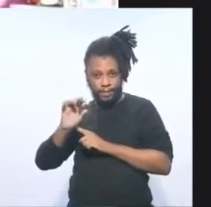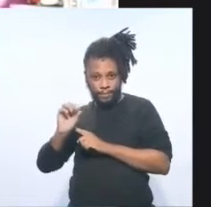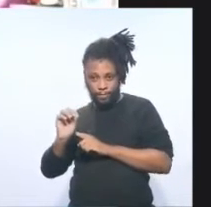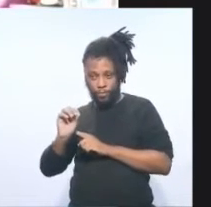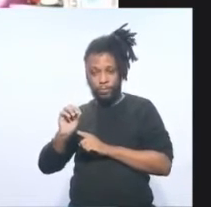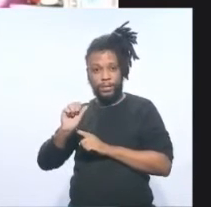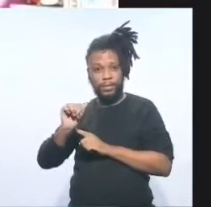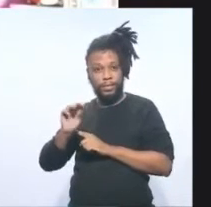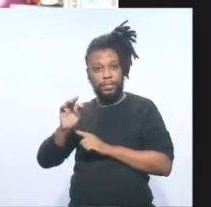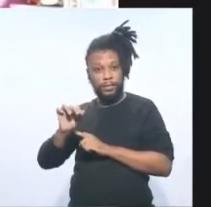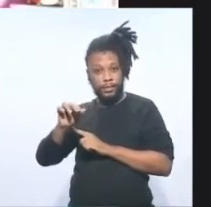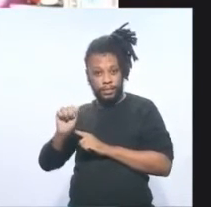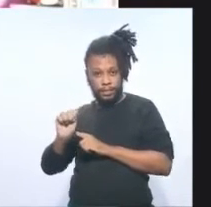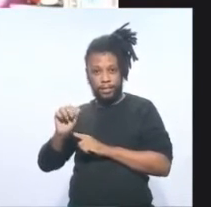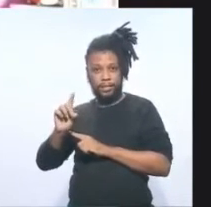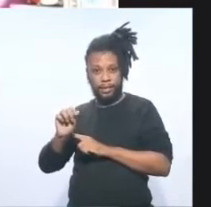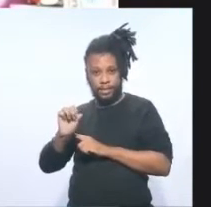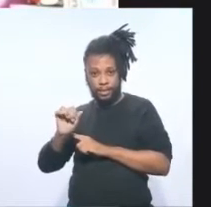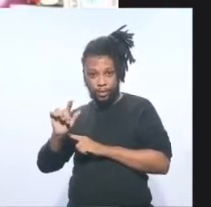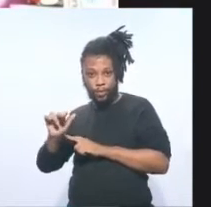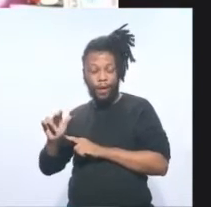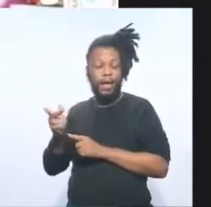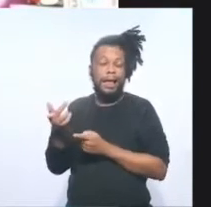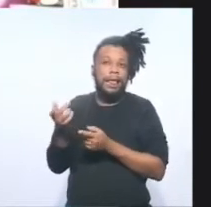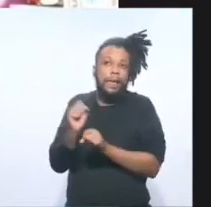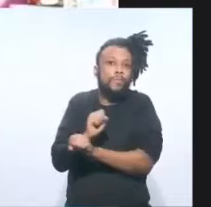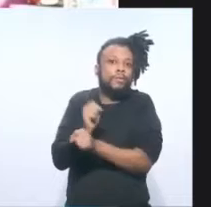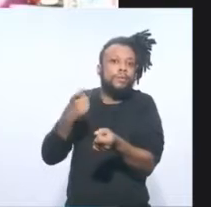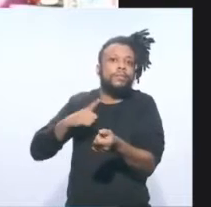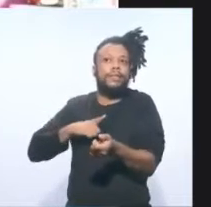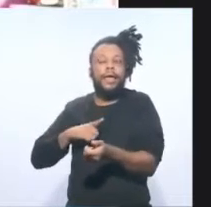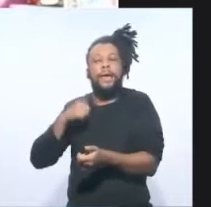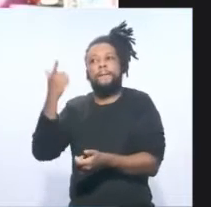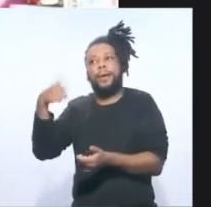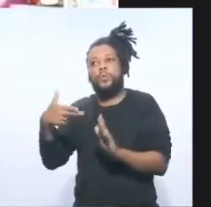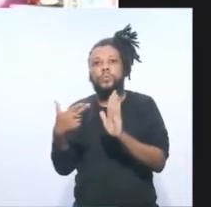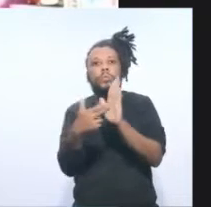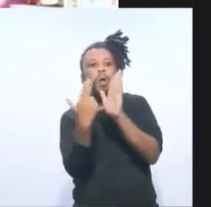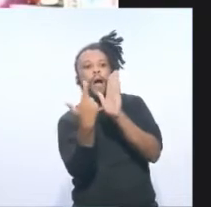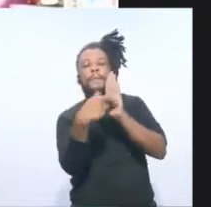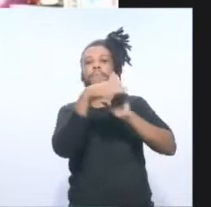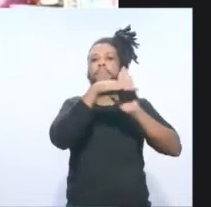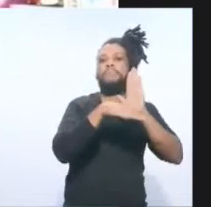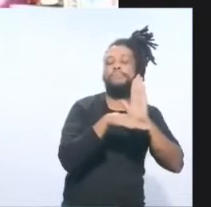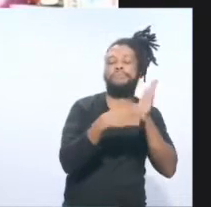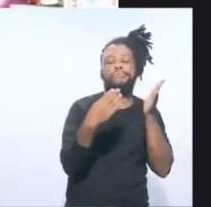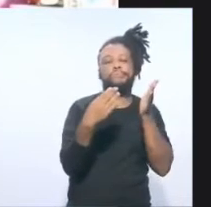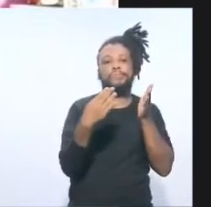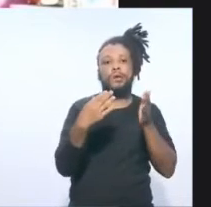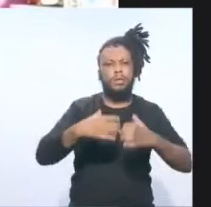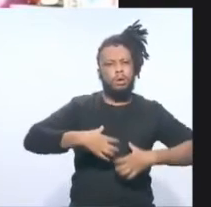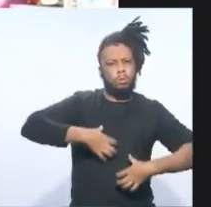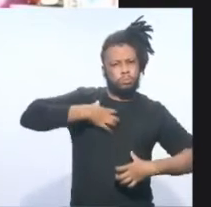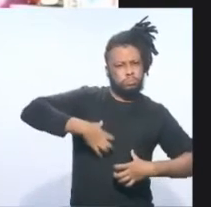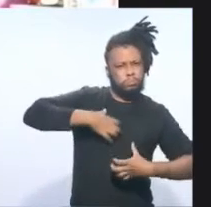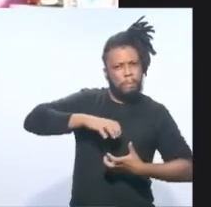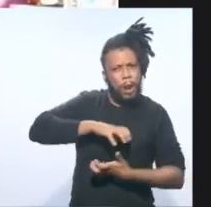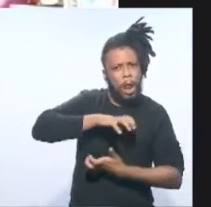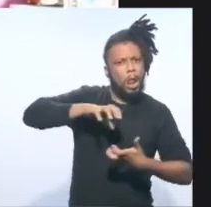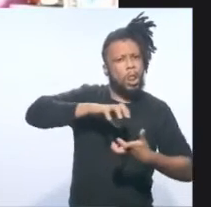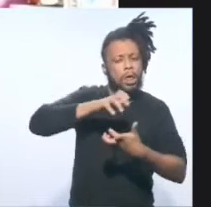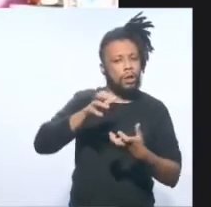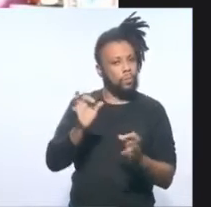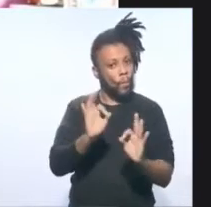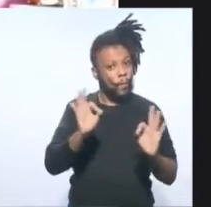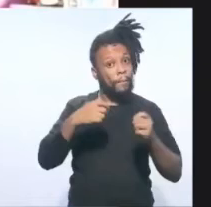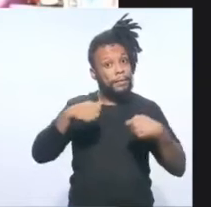ser somente mais um nome na nossa revolta, no nosso inconformismo. Teremos que ser capazes de trazer ao mundo